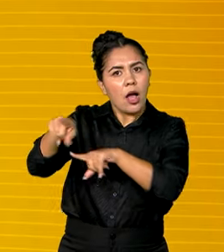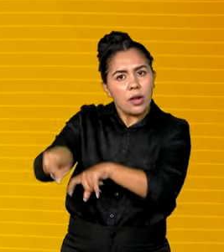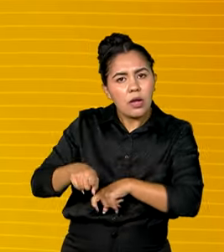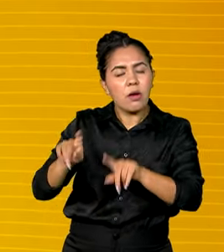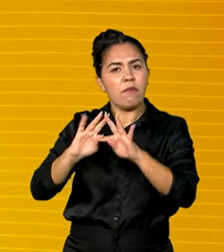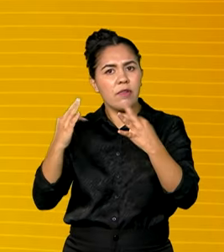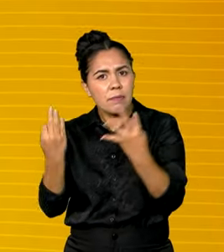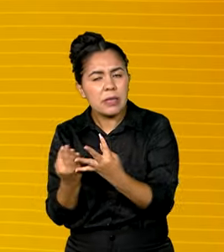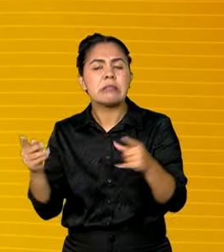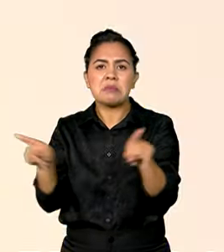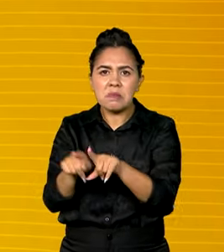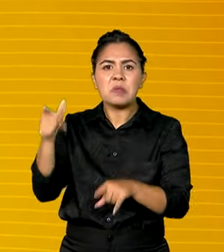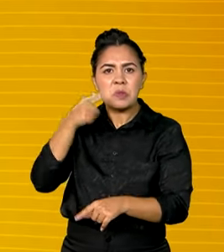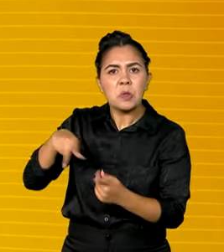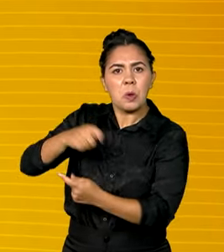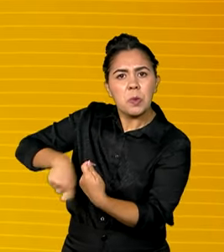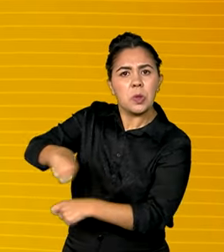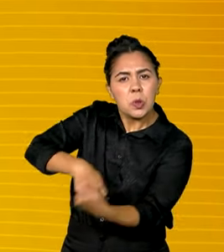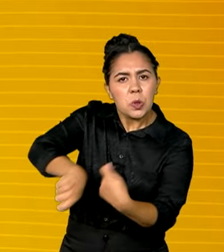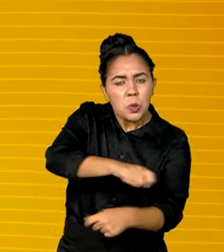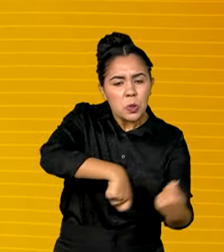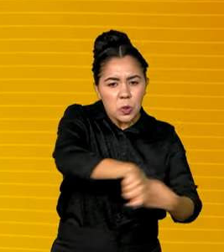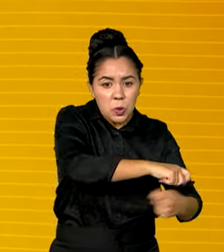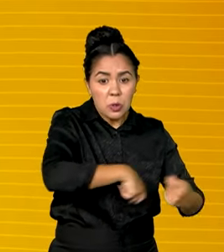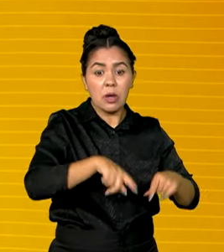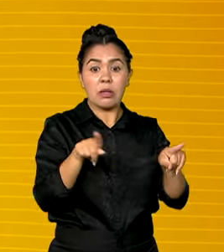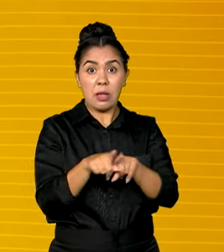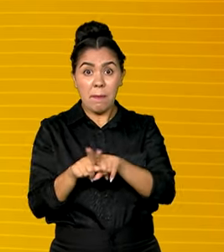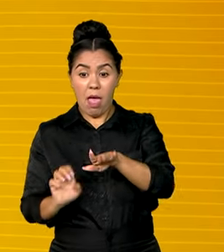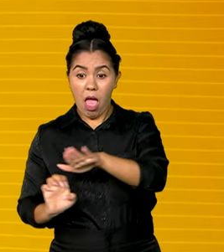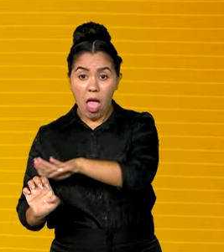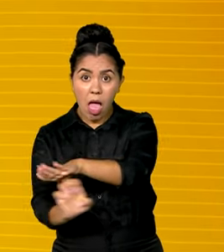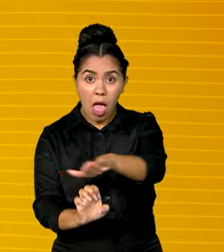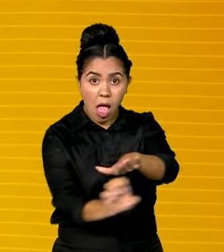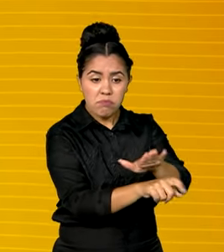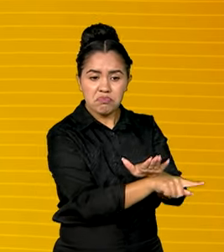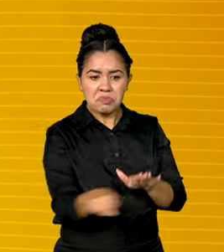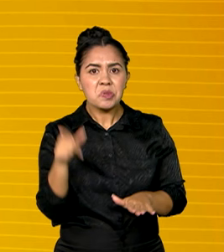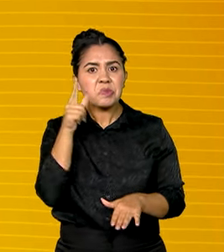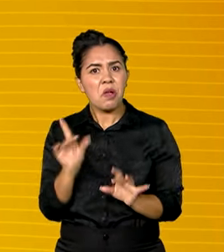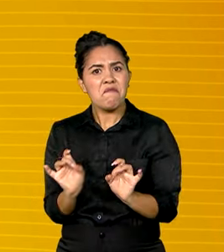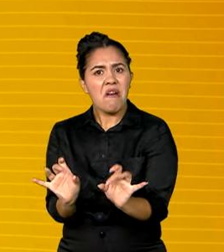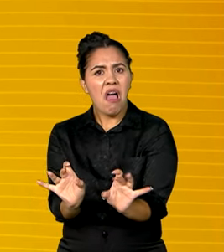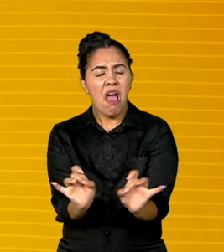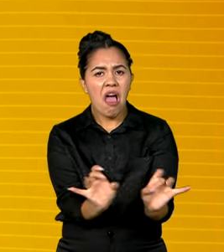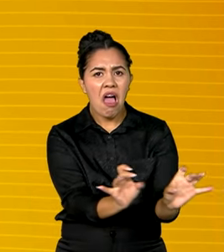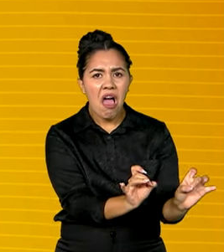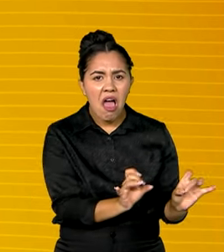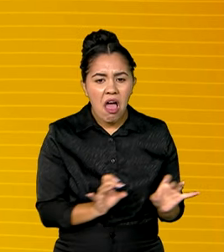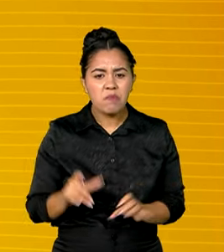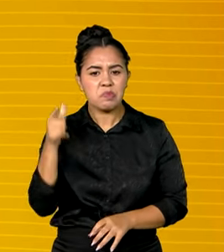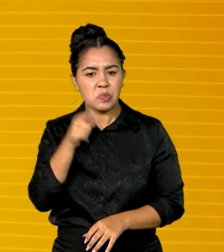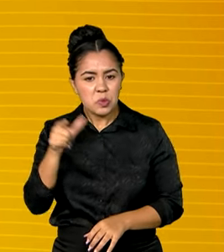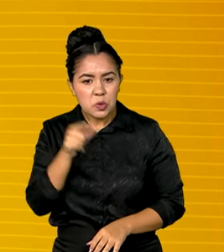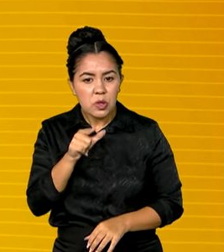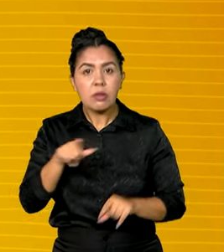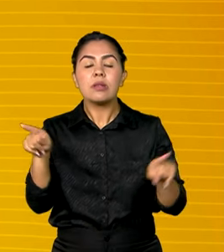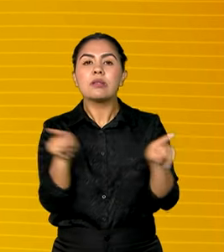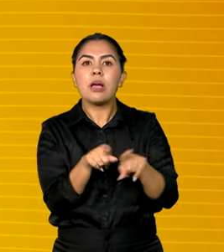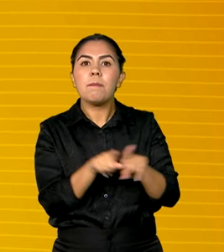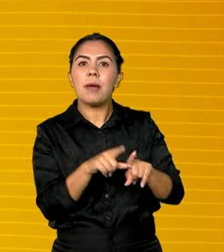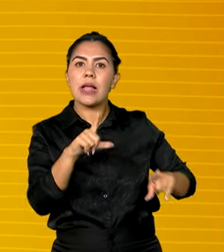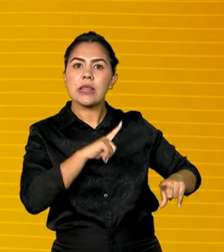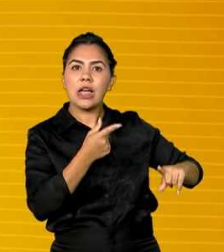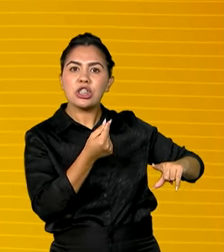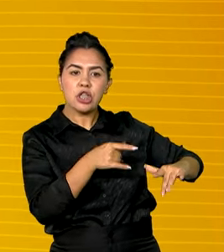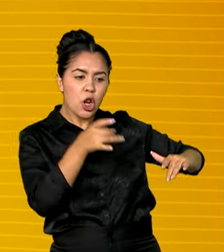familiar e os serviços também. As empresas estão vendendo mais e, além disso, está sobrando mais caixa,